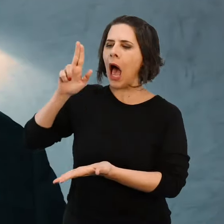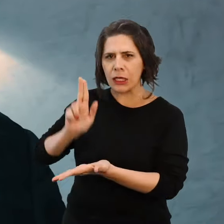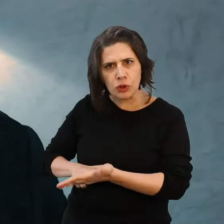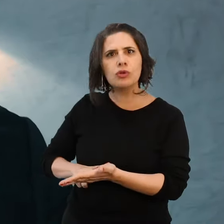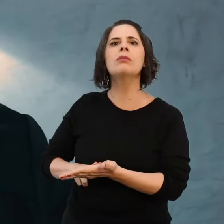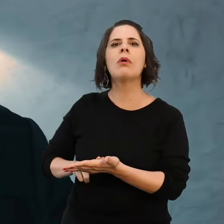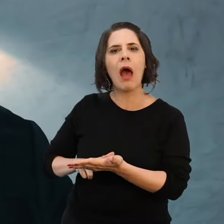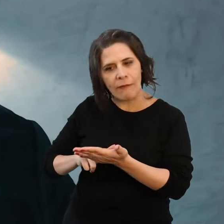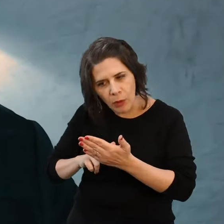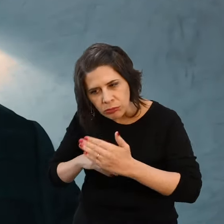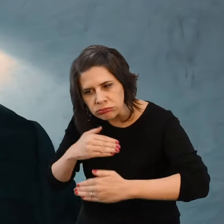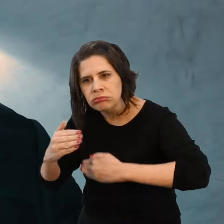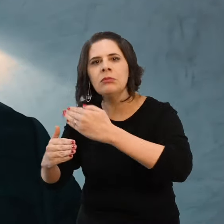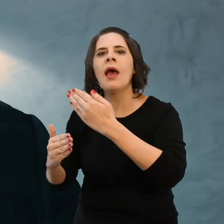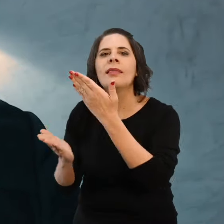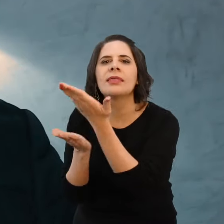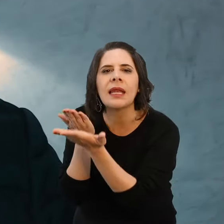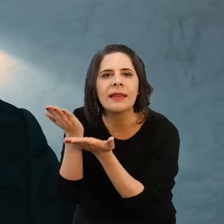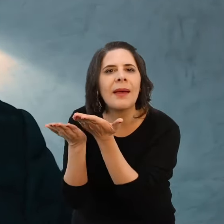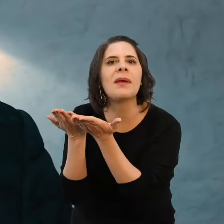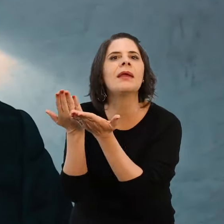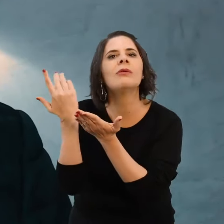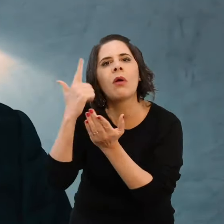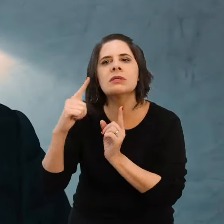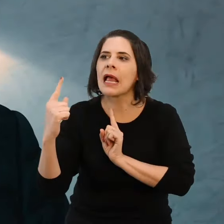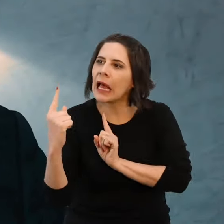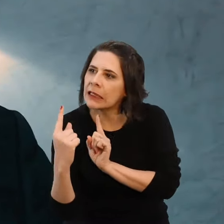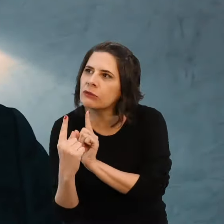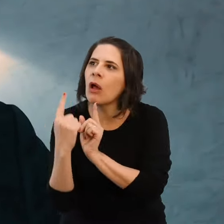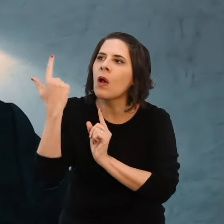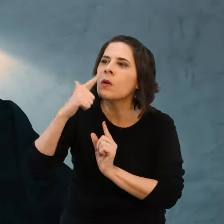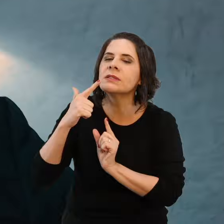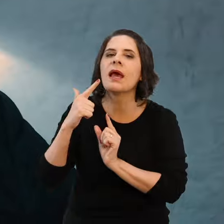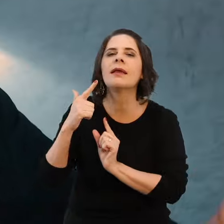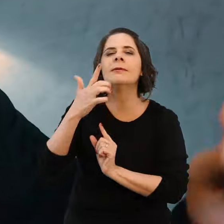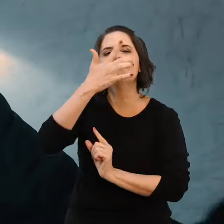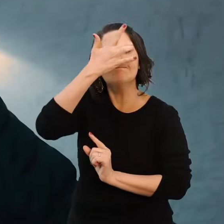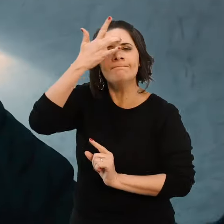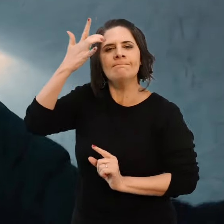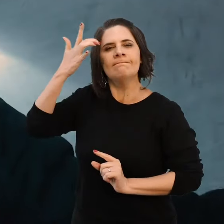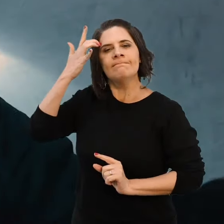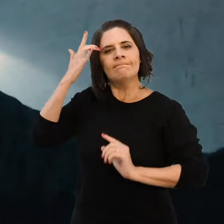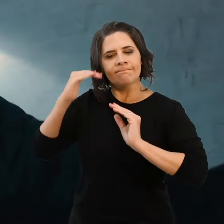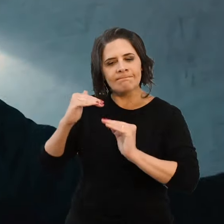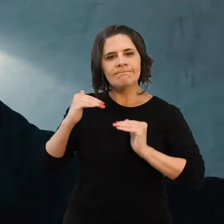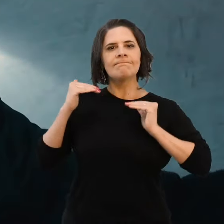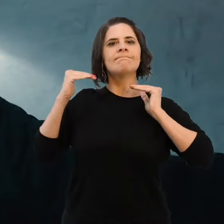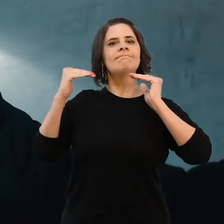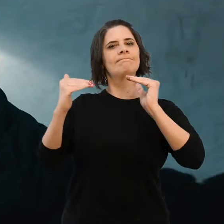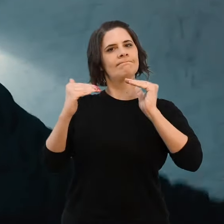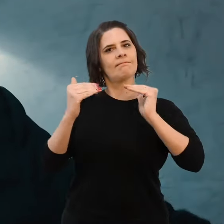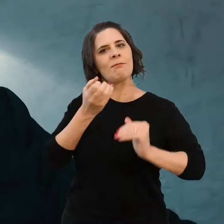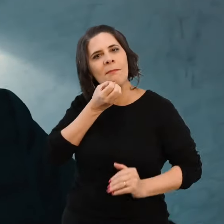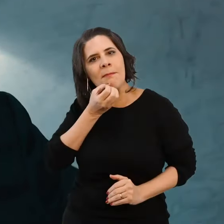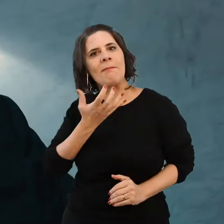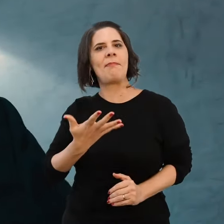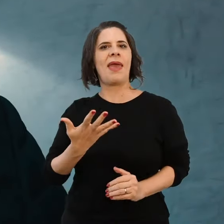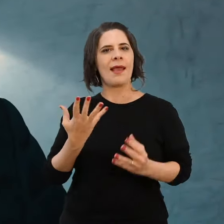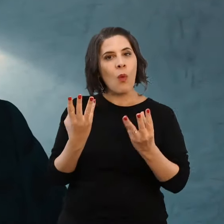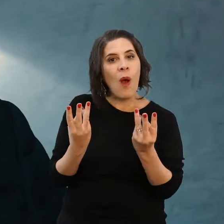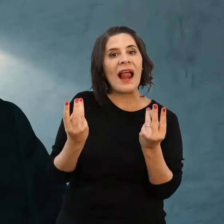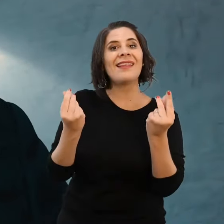vai proporcionar para nós uma nova vida e nos colocar em uma outra qualidade